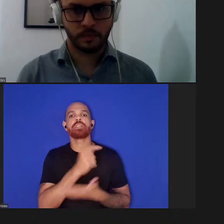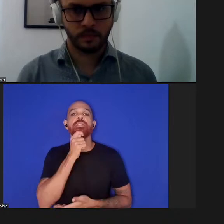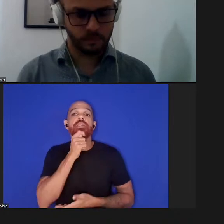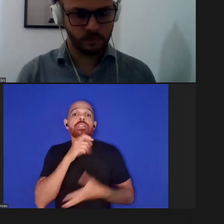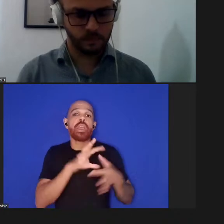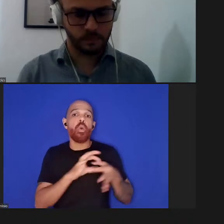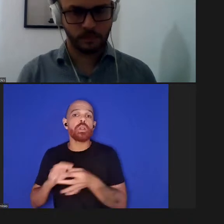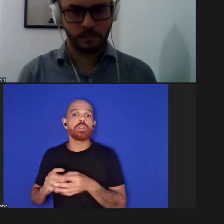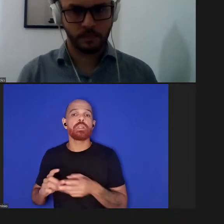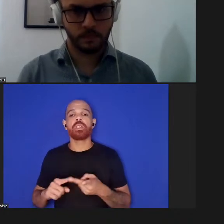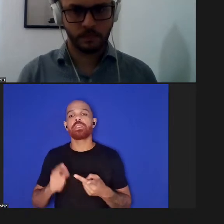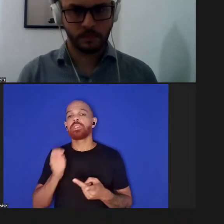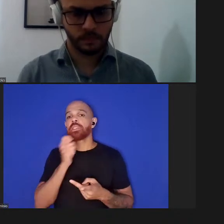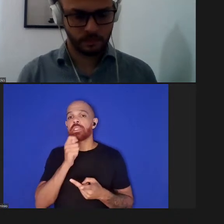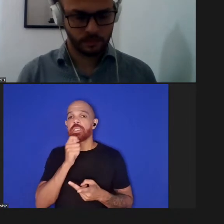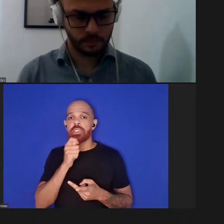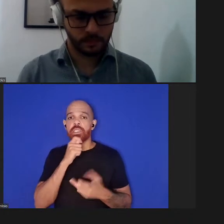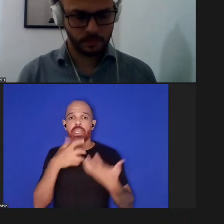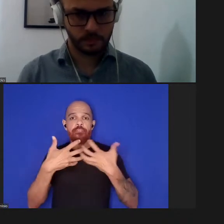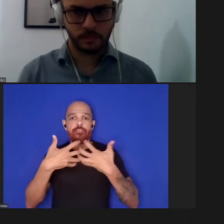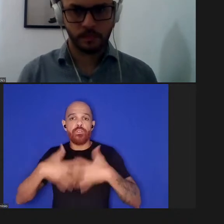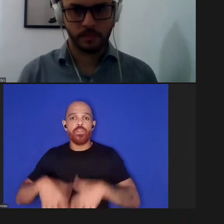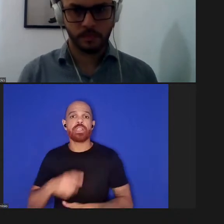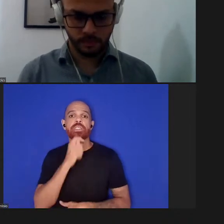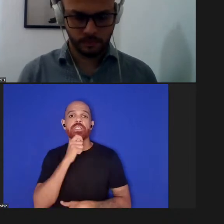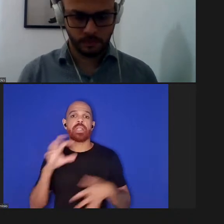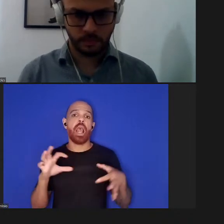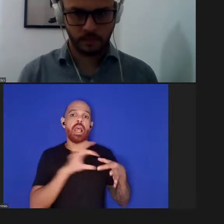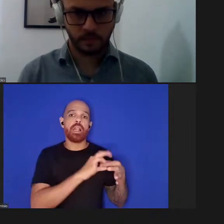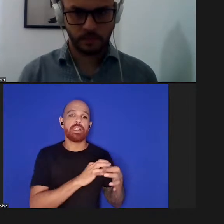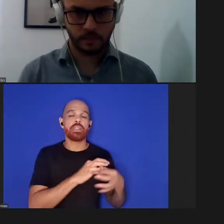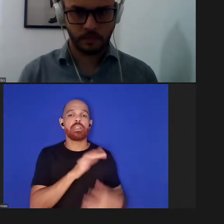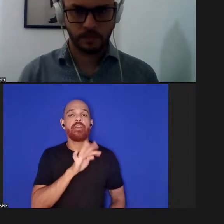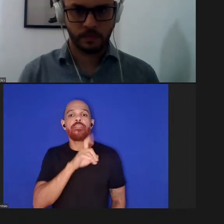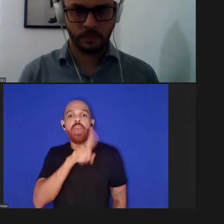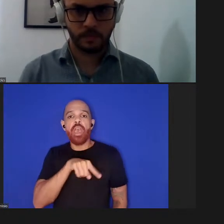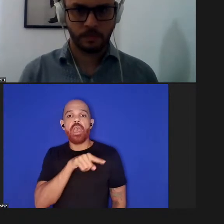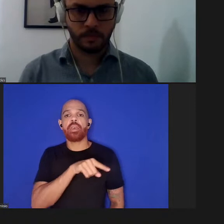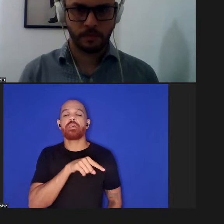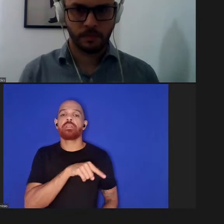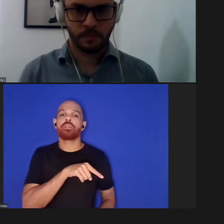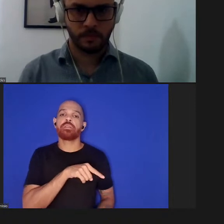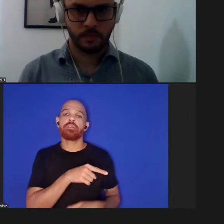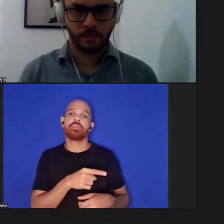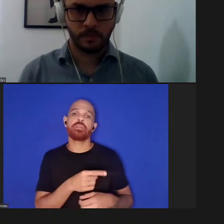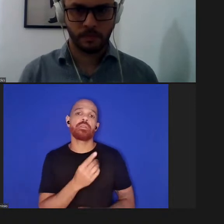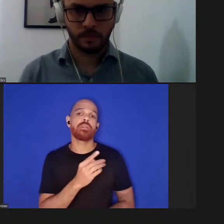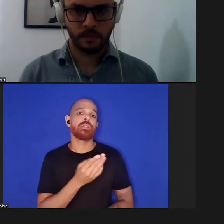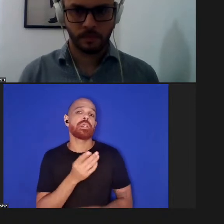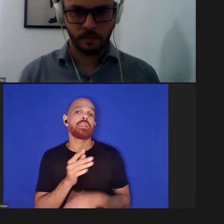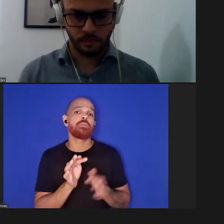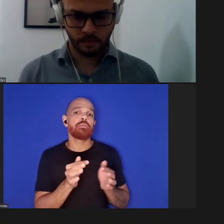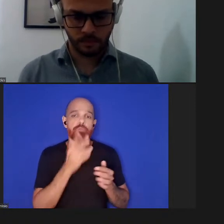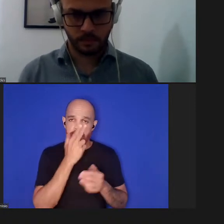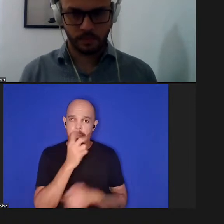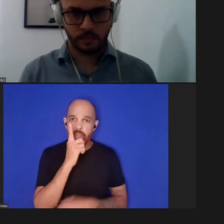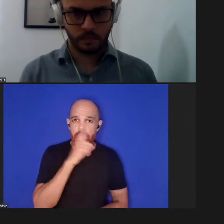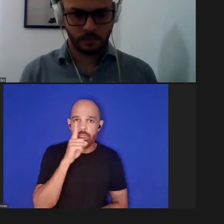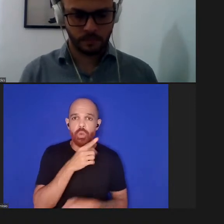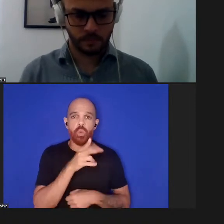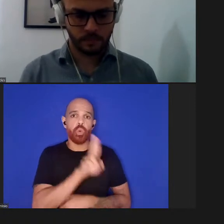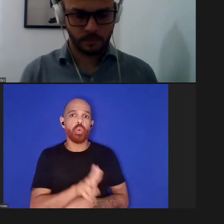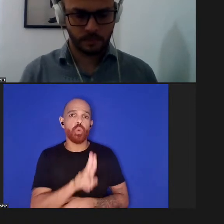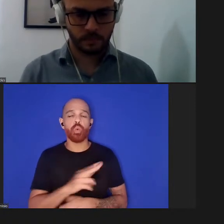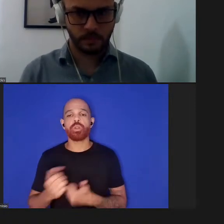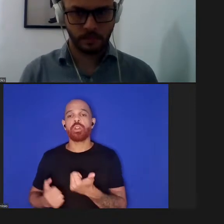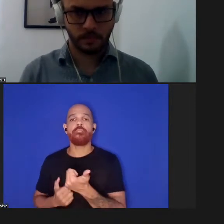interoperabilidade sem estar alinhado aos princípios que vai ter um baixo reuso que não vai apoiar a transparência científica